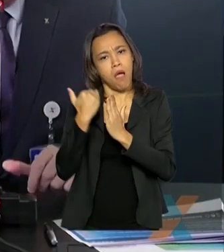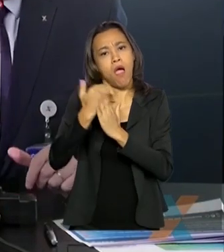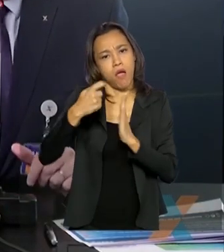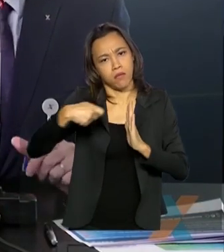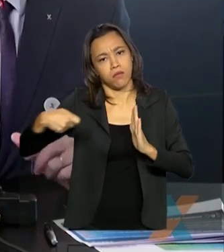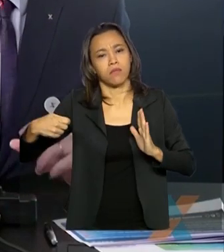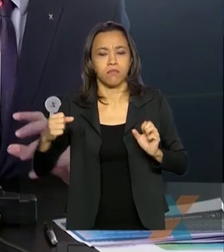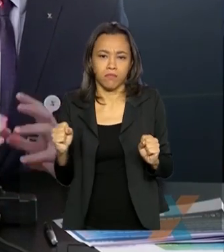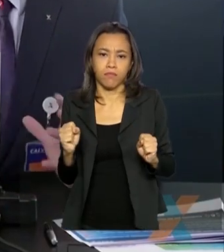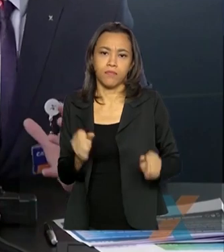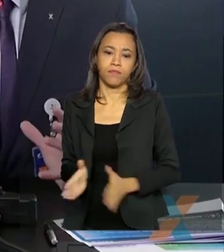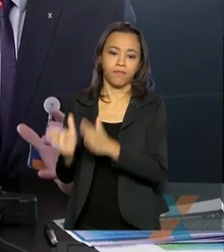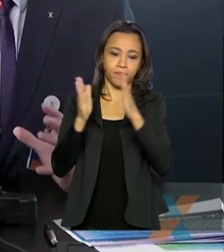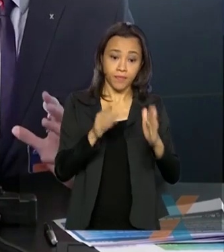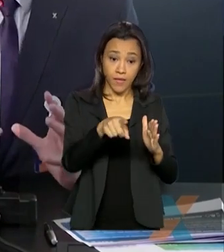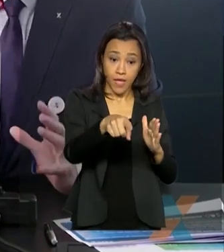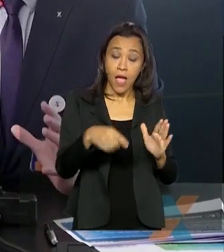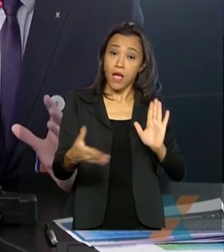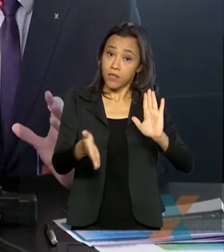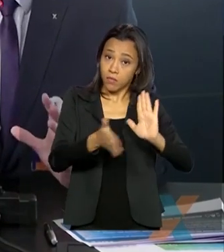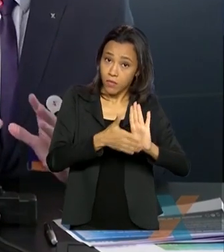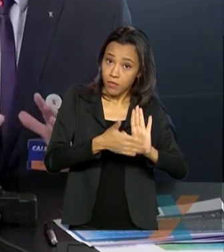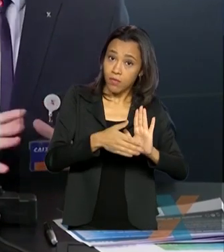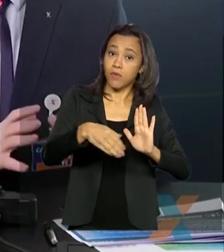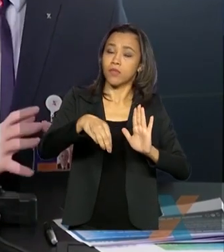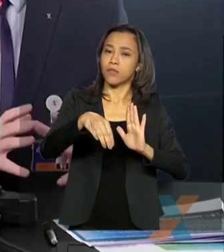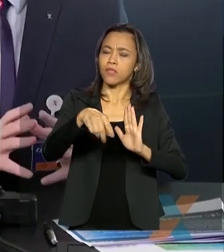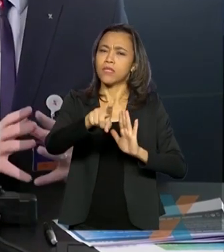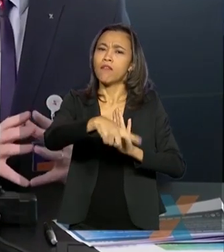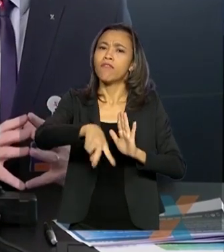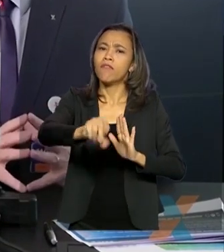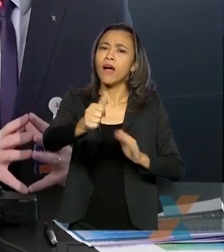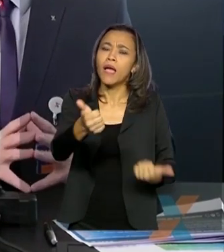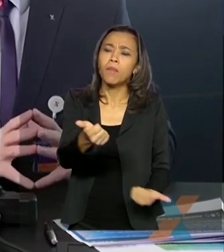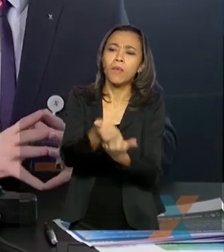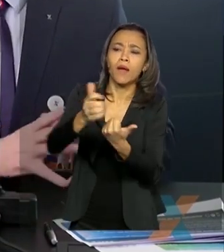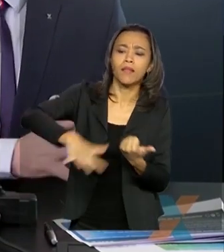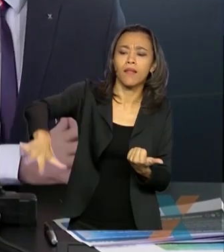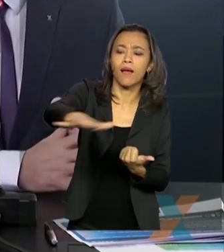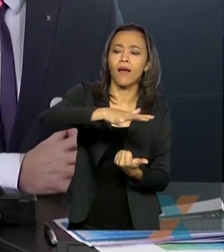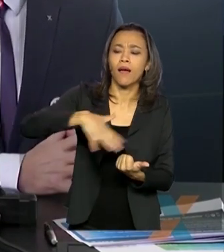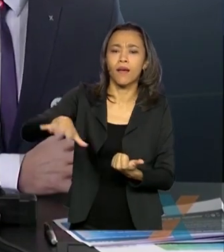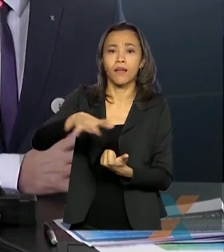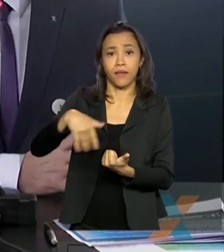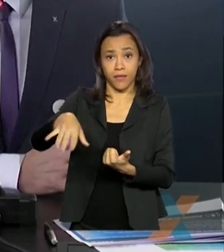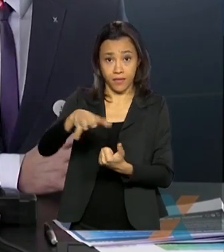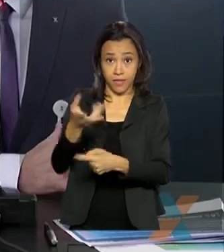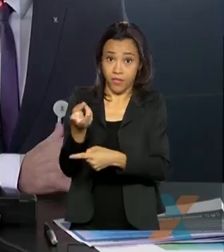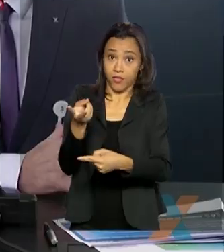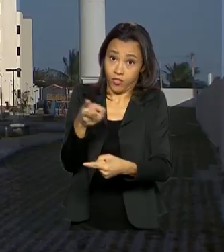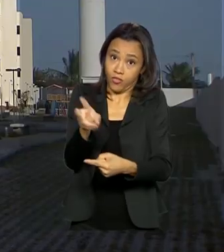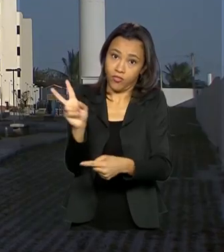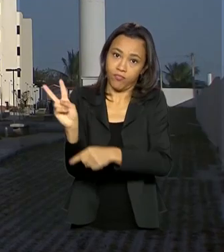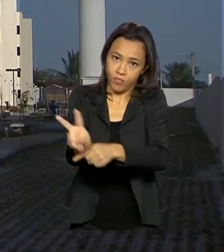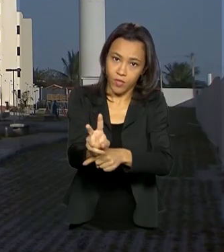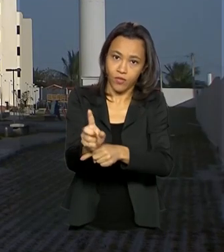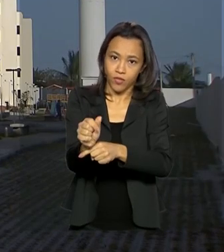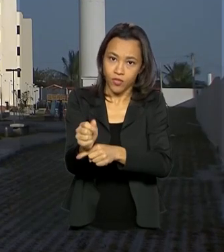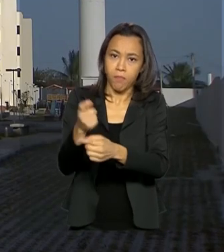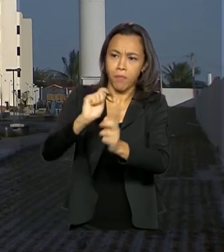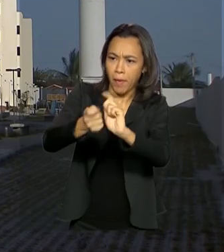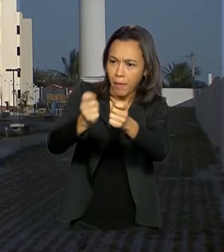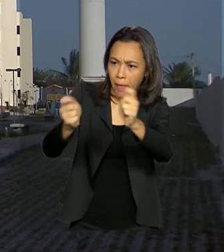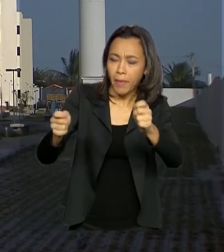anunciadas pela Caixa vão contemplar todo o sistema imobiliário financiado pela instituição, inclusive